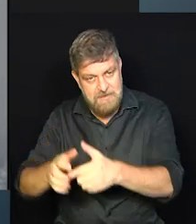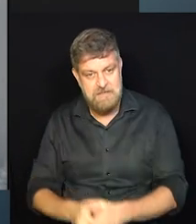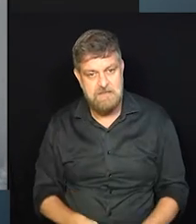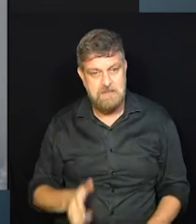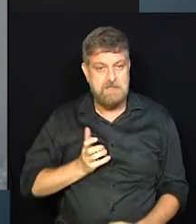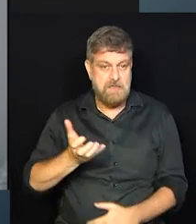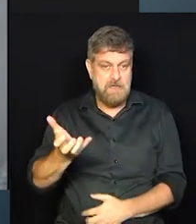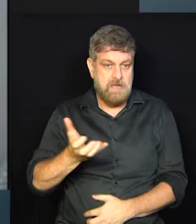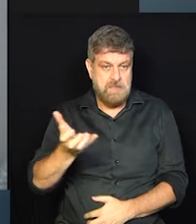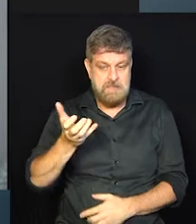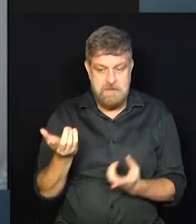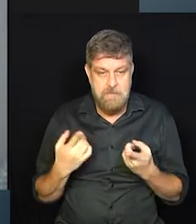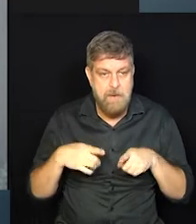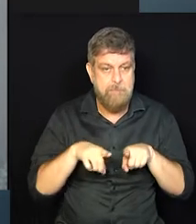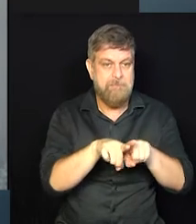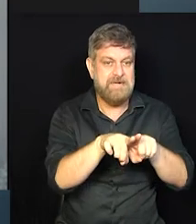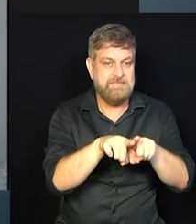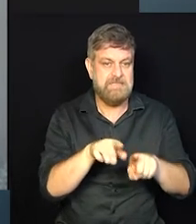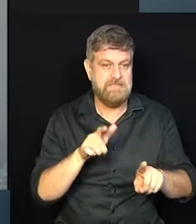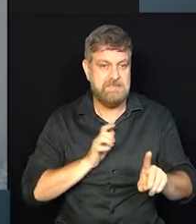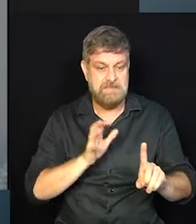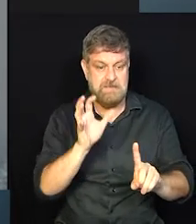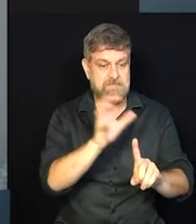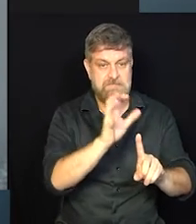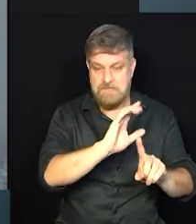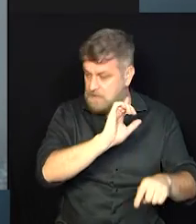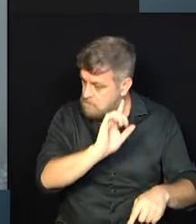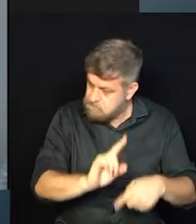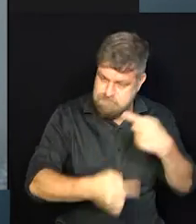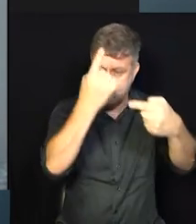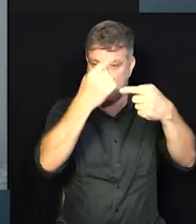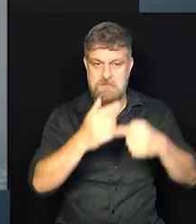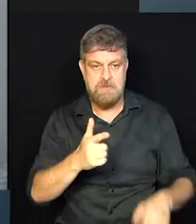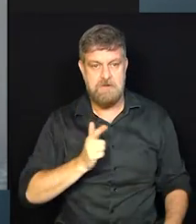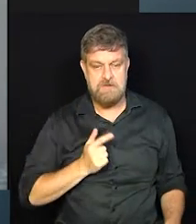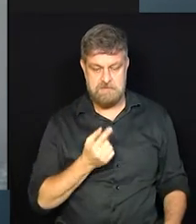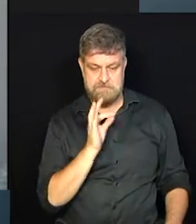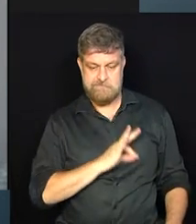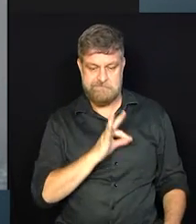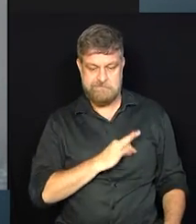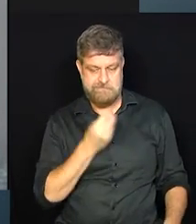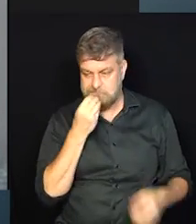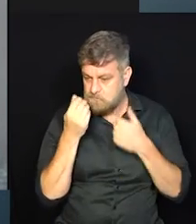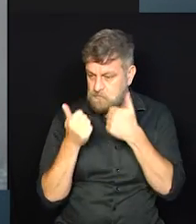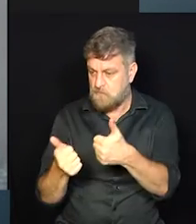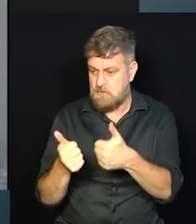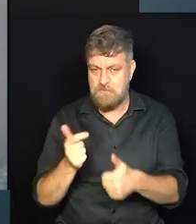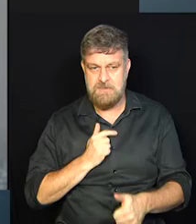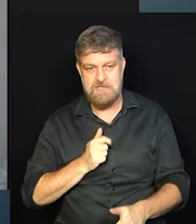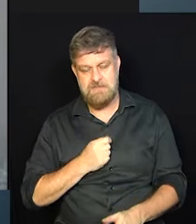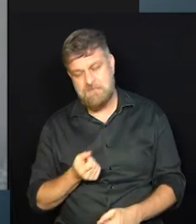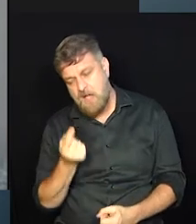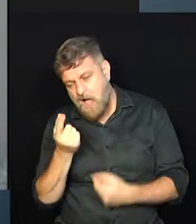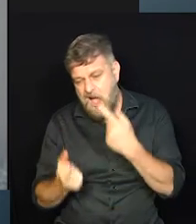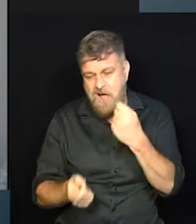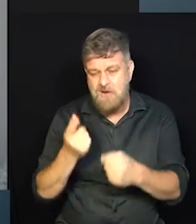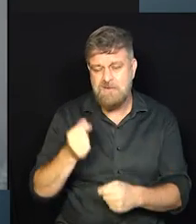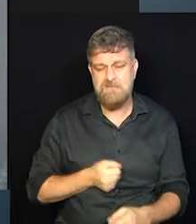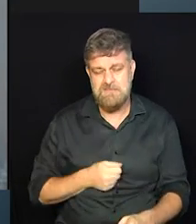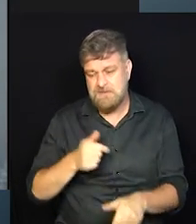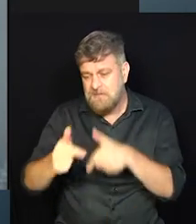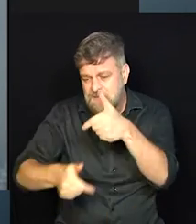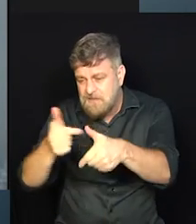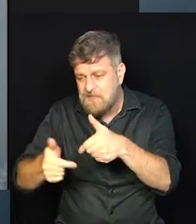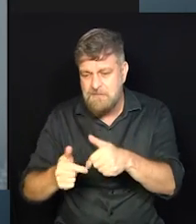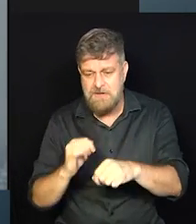fizeram uma parceria com uma influenciadora e deu certo. Teve um retorno muito grande, outras não. Fala, nossa, não deu certo.